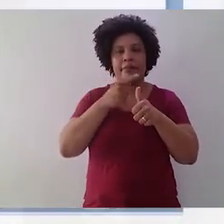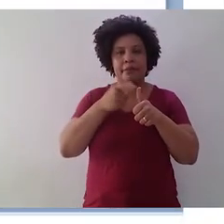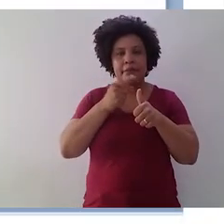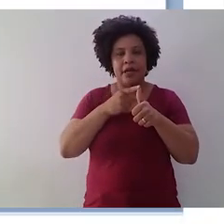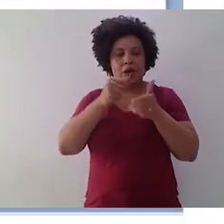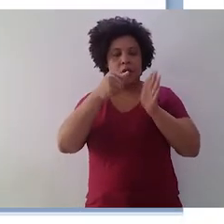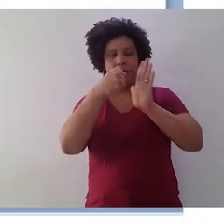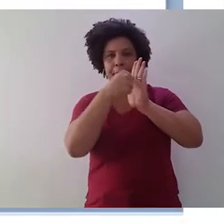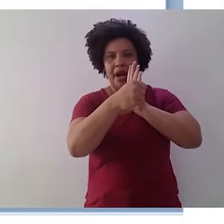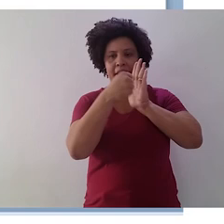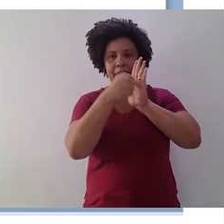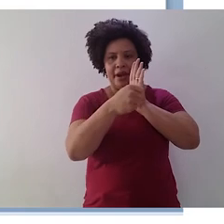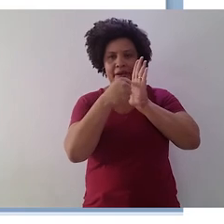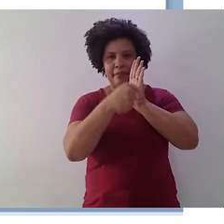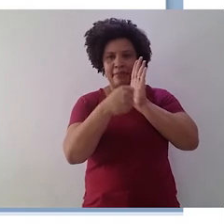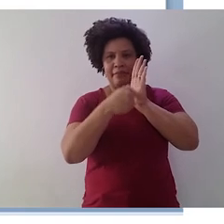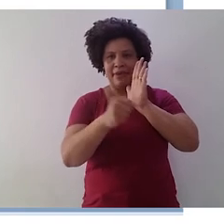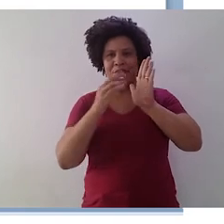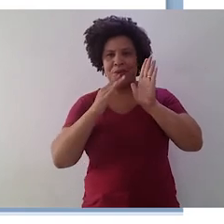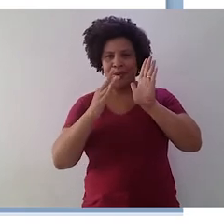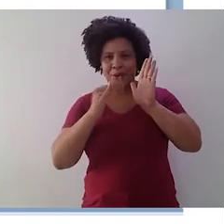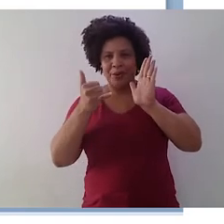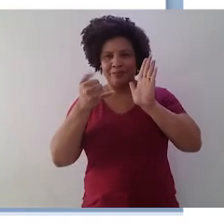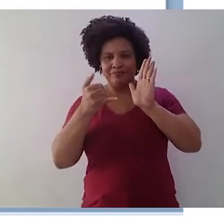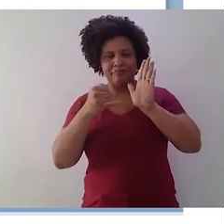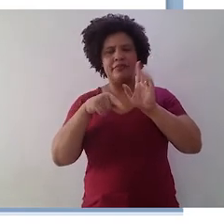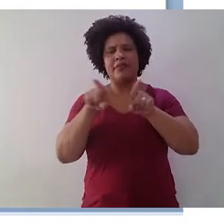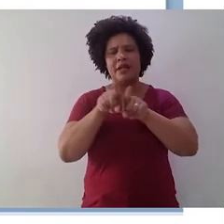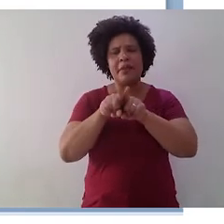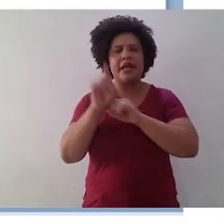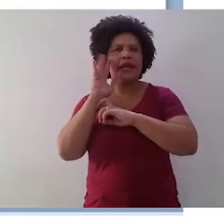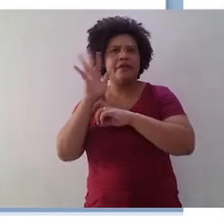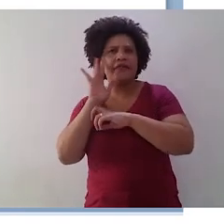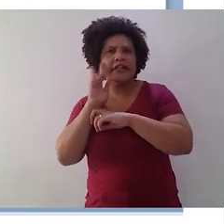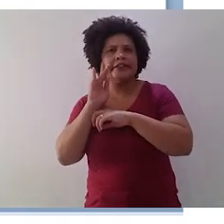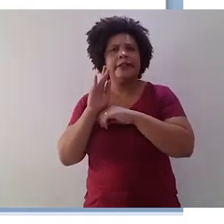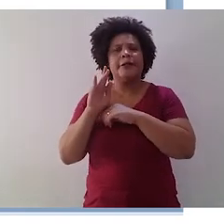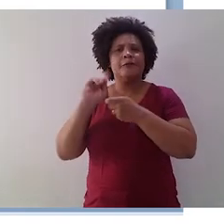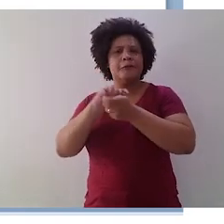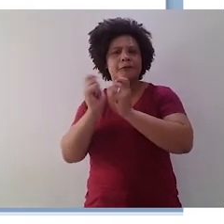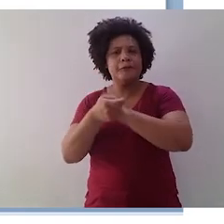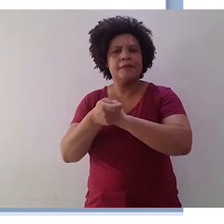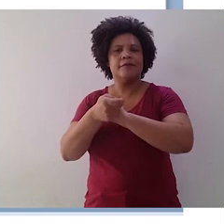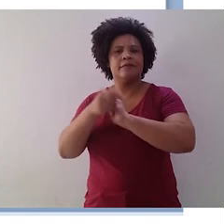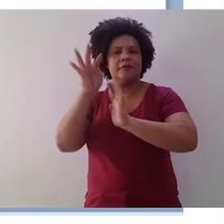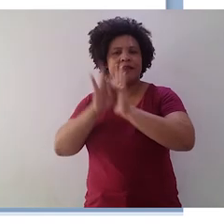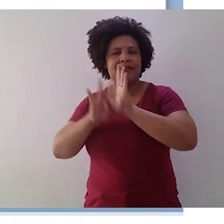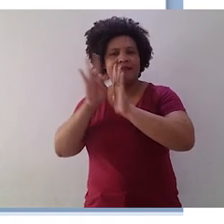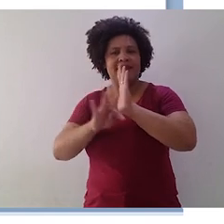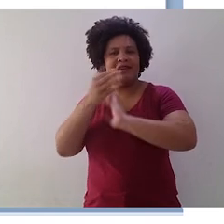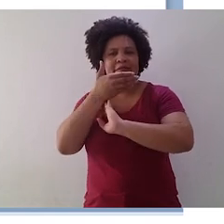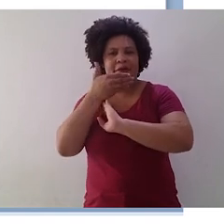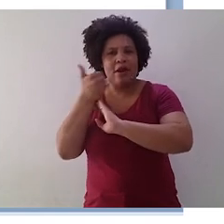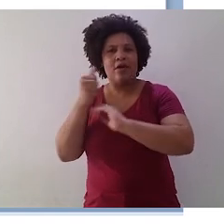o texto teoricamente poderia ser melhorado, gastar um tempo na reflexão se há alternativas para aquela possibilidade